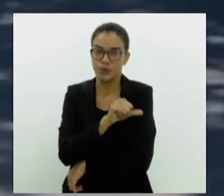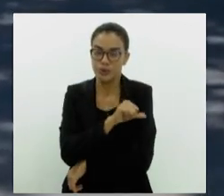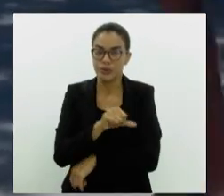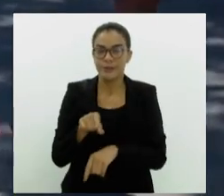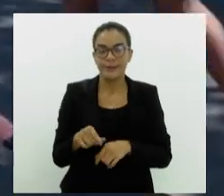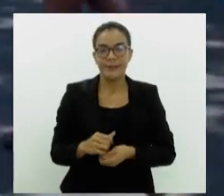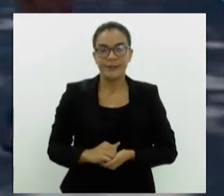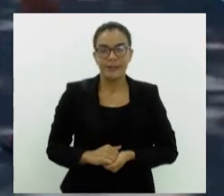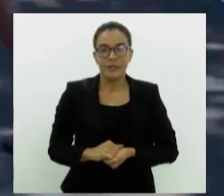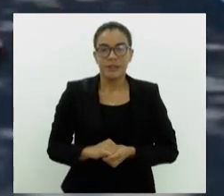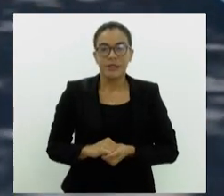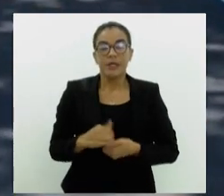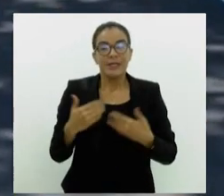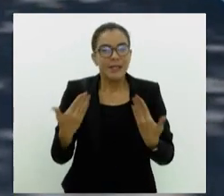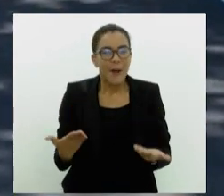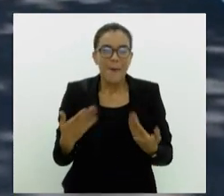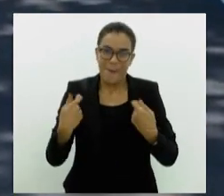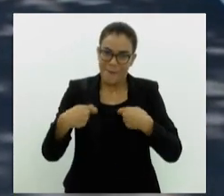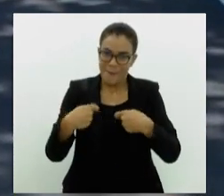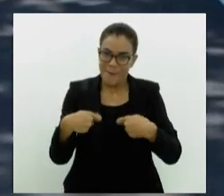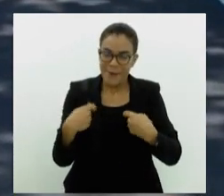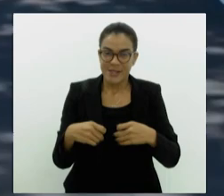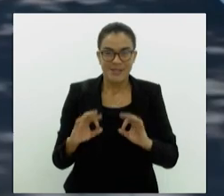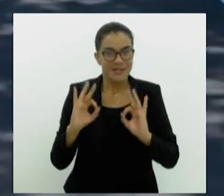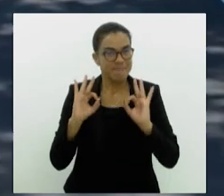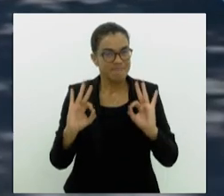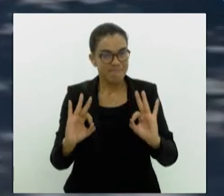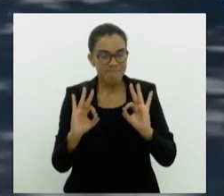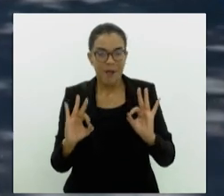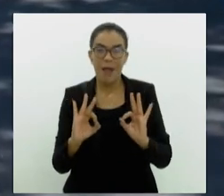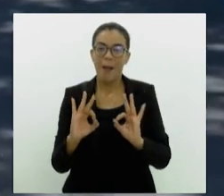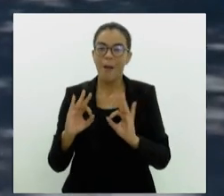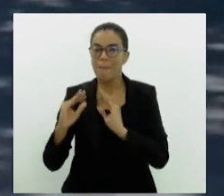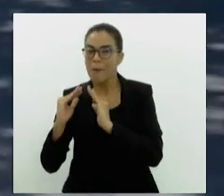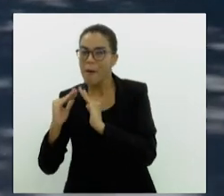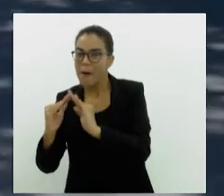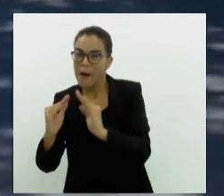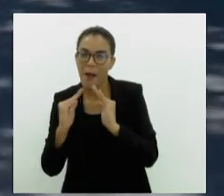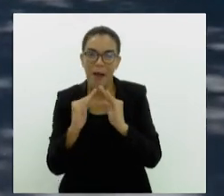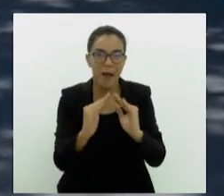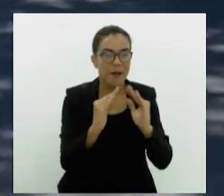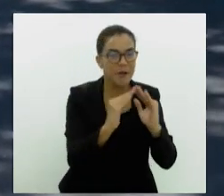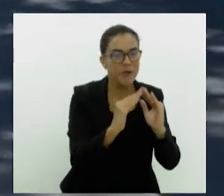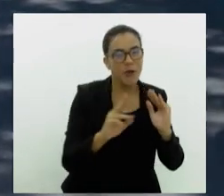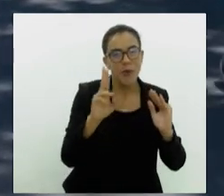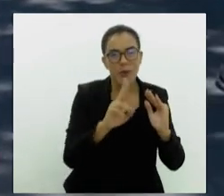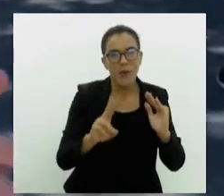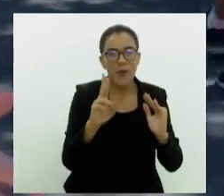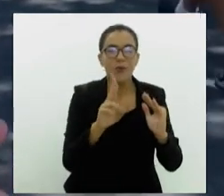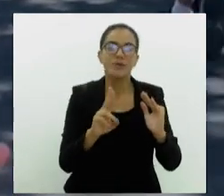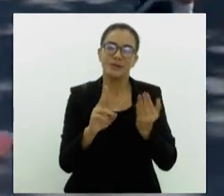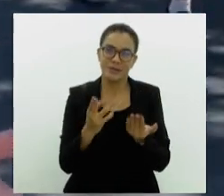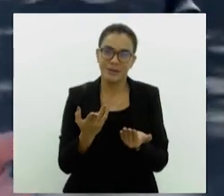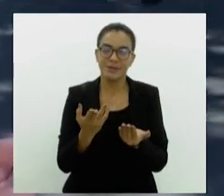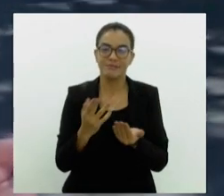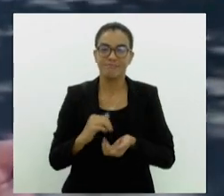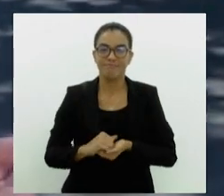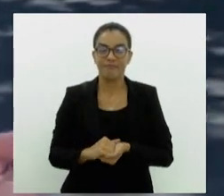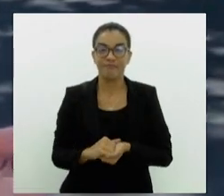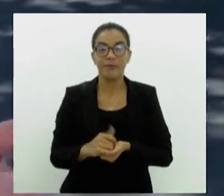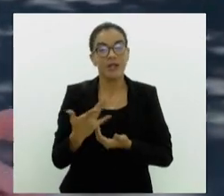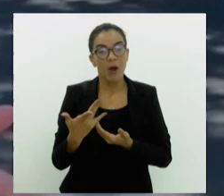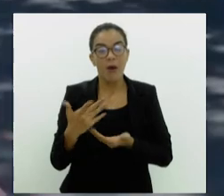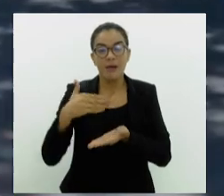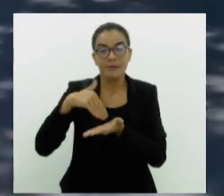Então, estava precisando bastante. É usado por moradores aqui o dia inteiro. Então, gente, através da